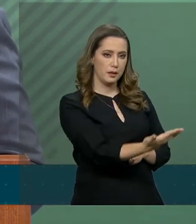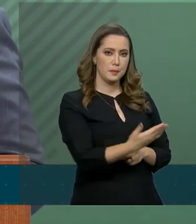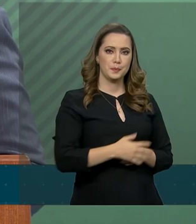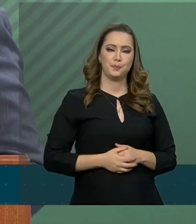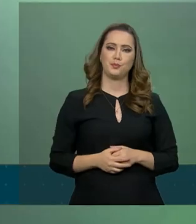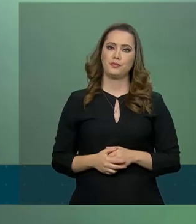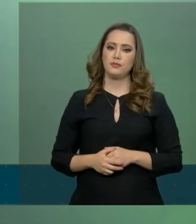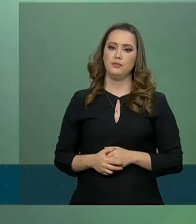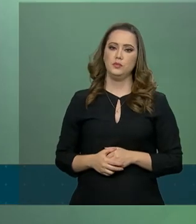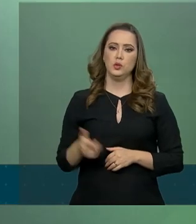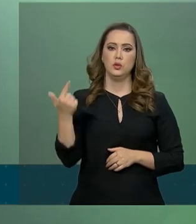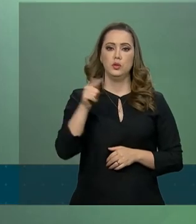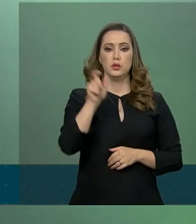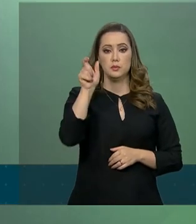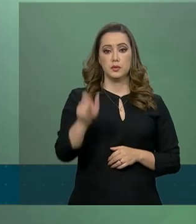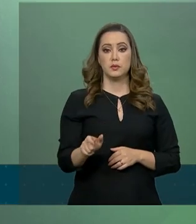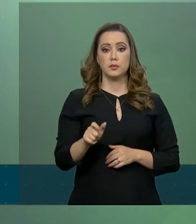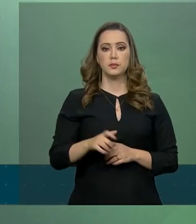Mais alguém?